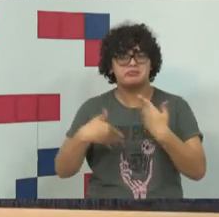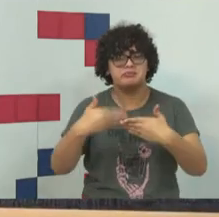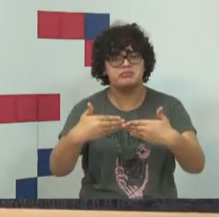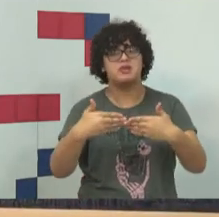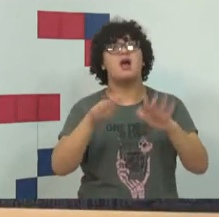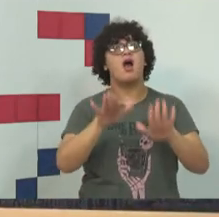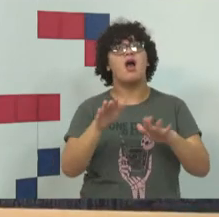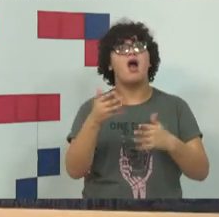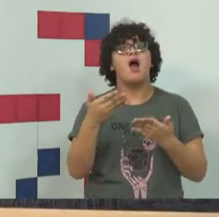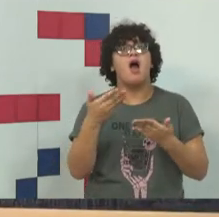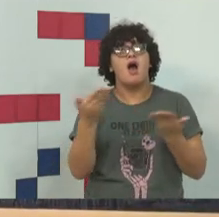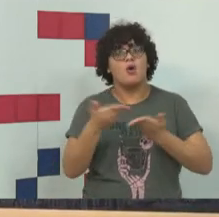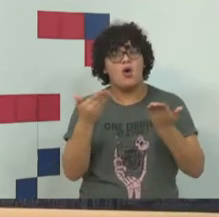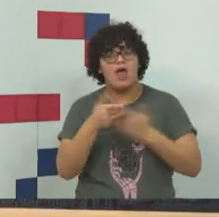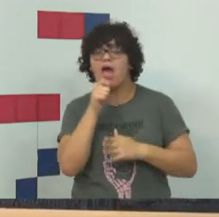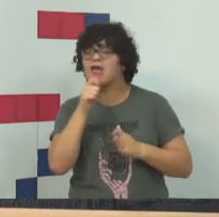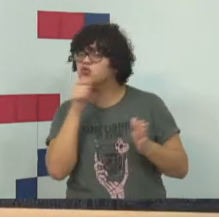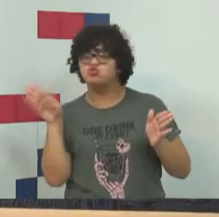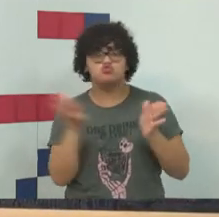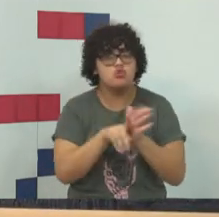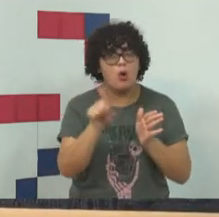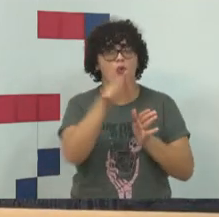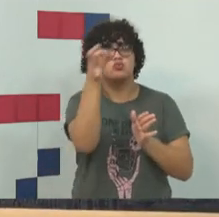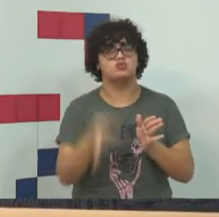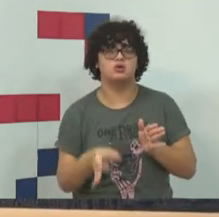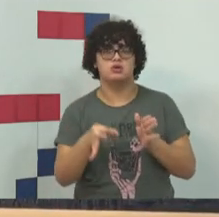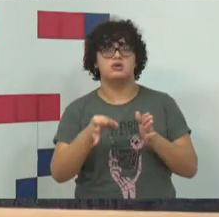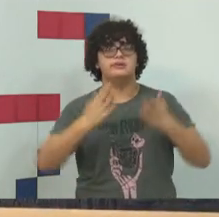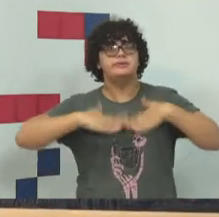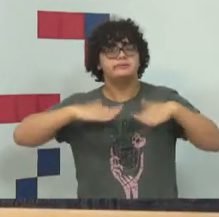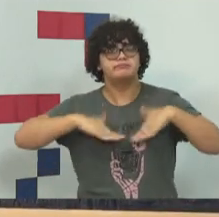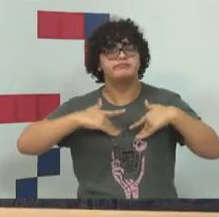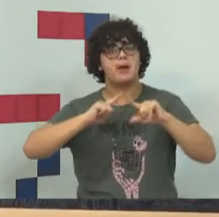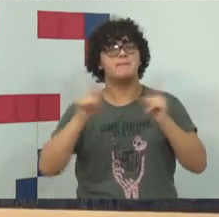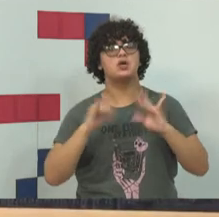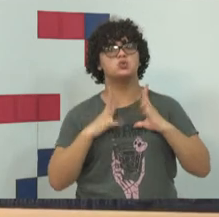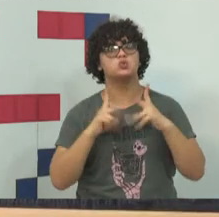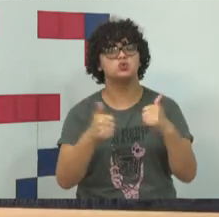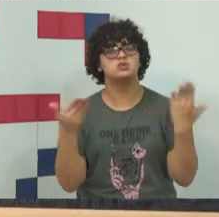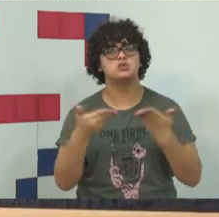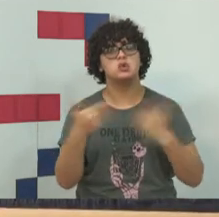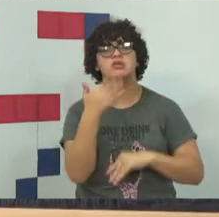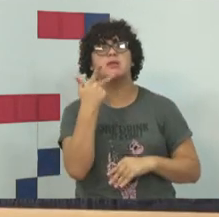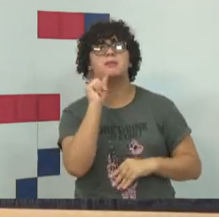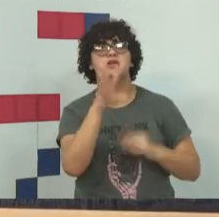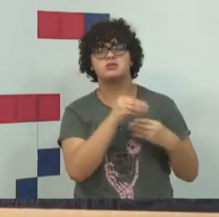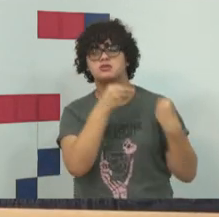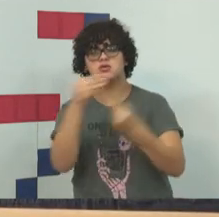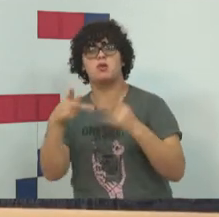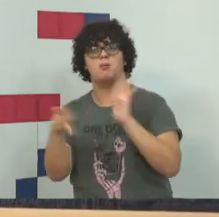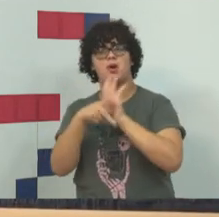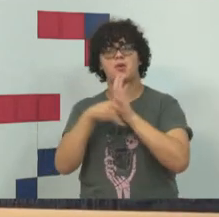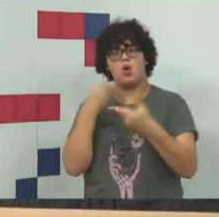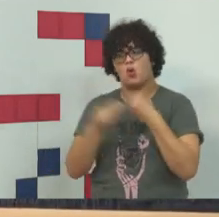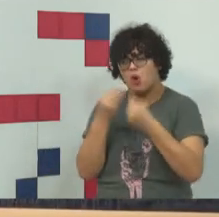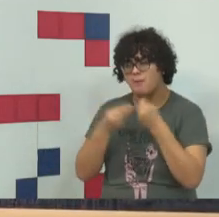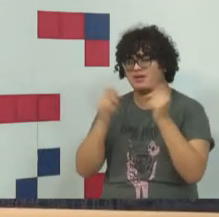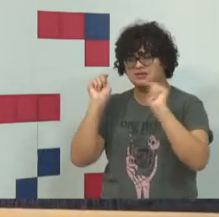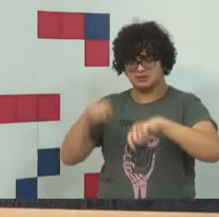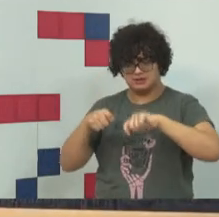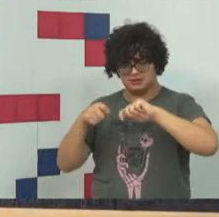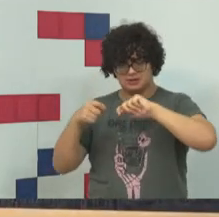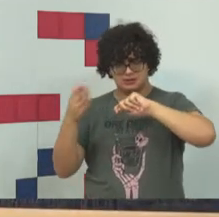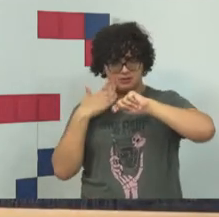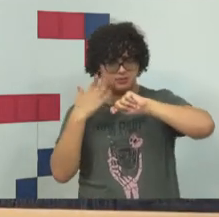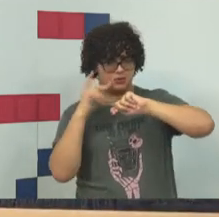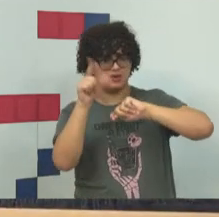Então, ainda nós não chegamos a uma situação tranquila. Nem tudo é oferecido. Até porque nós nem sabemos